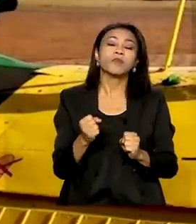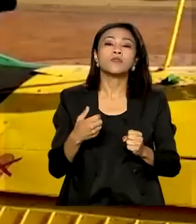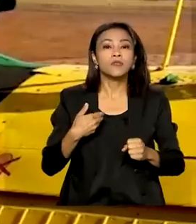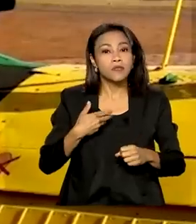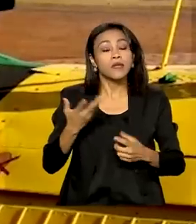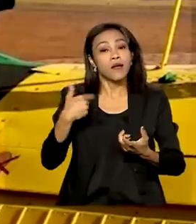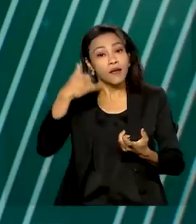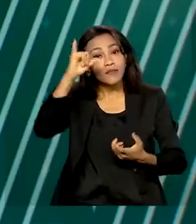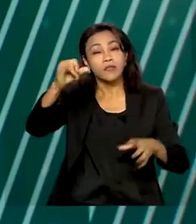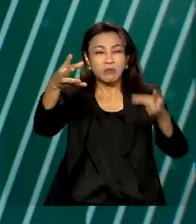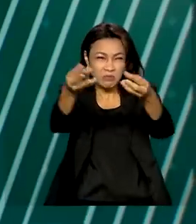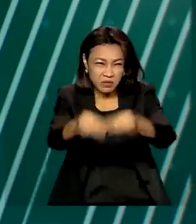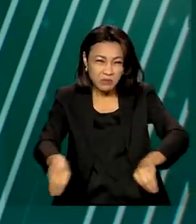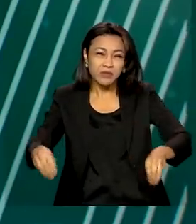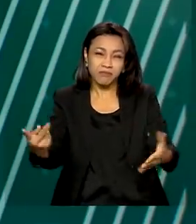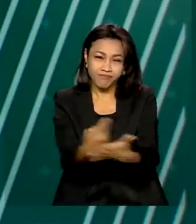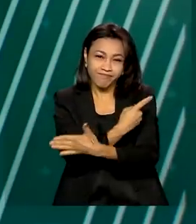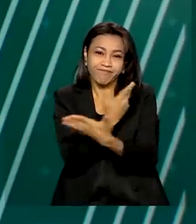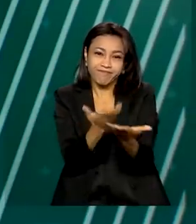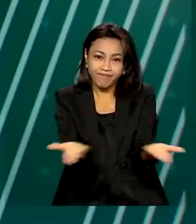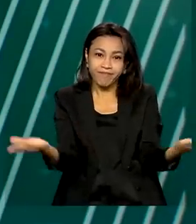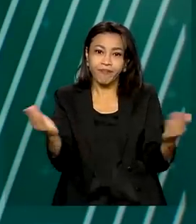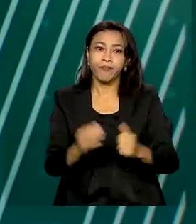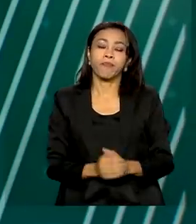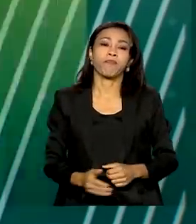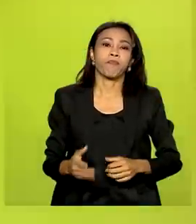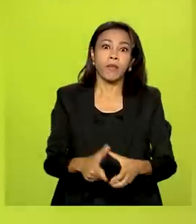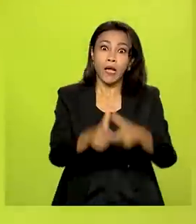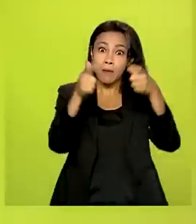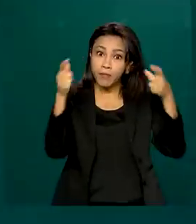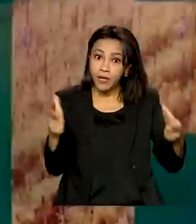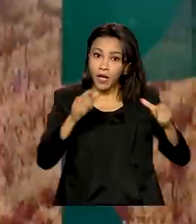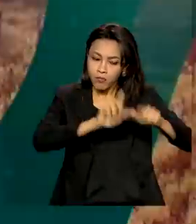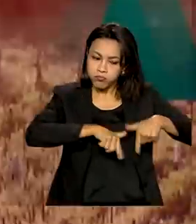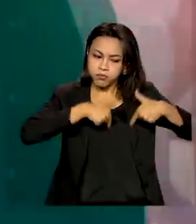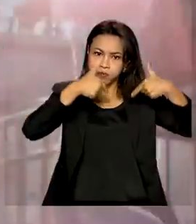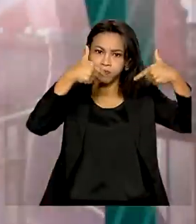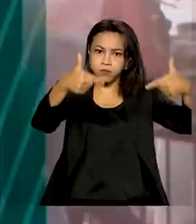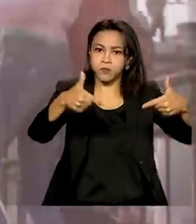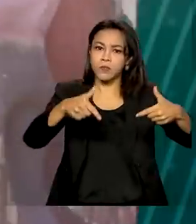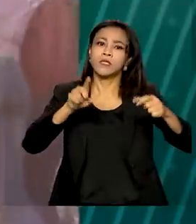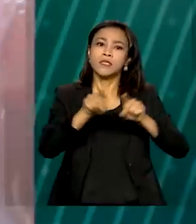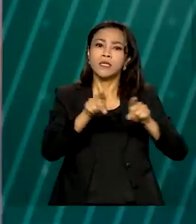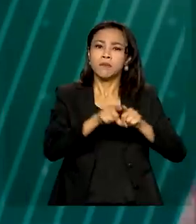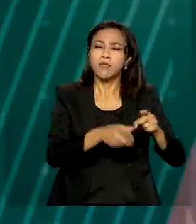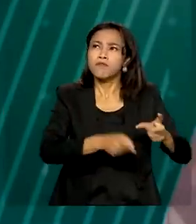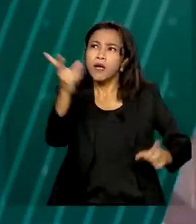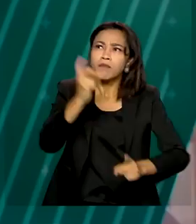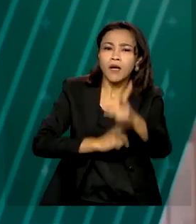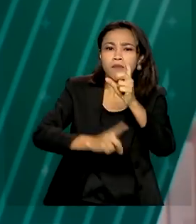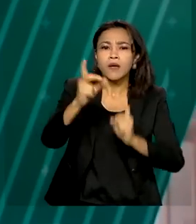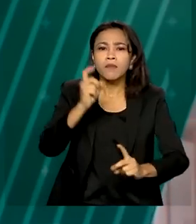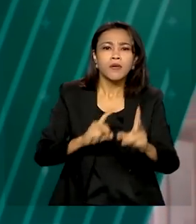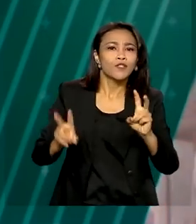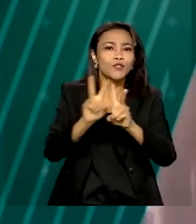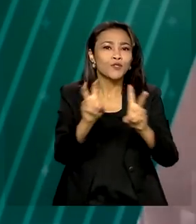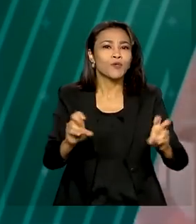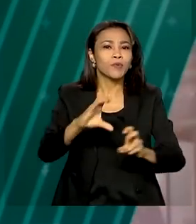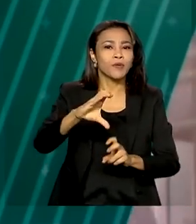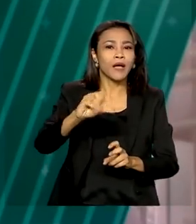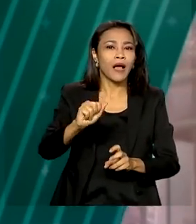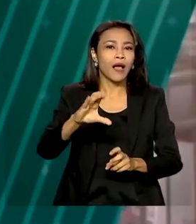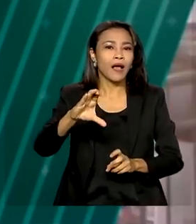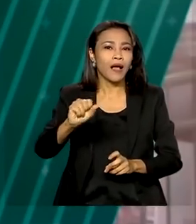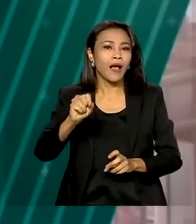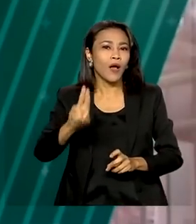danos ambientais. Ampliar as ações e fortalecer a produção e exportação do cacau. Este é o objetivo